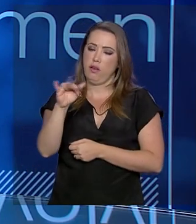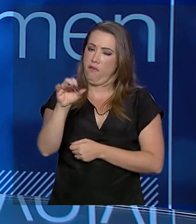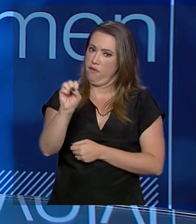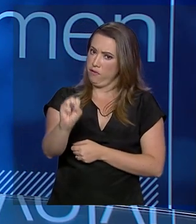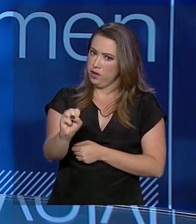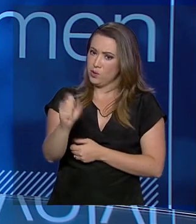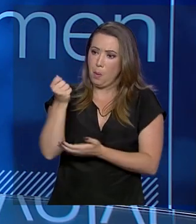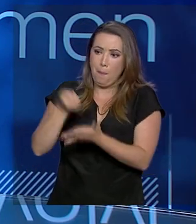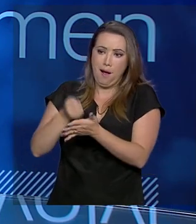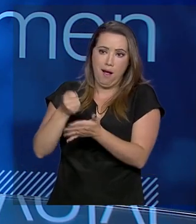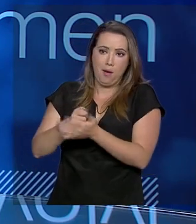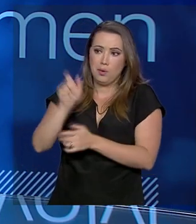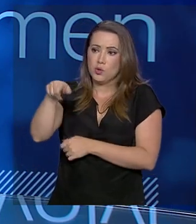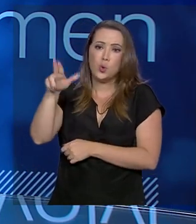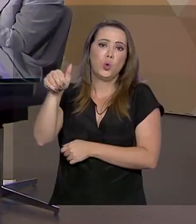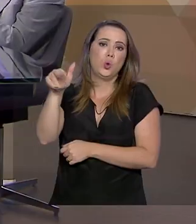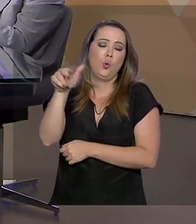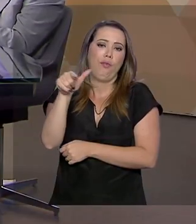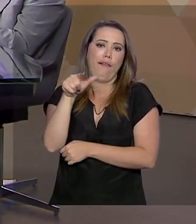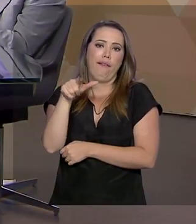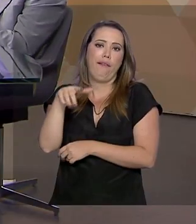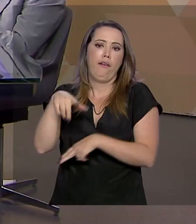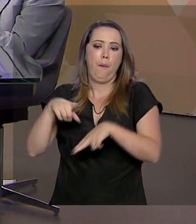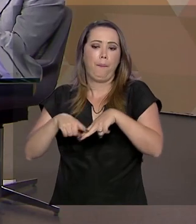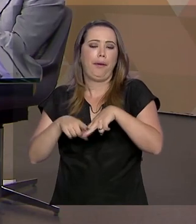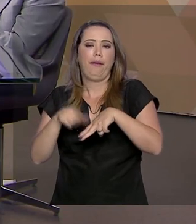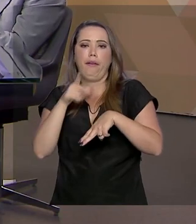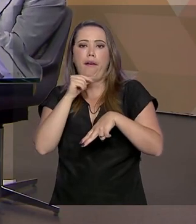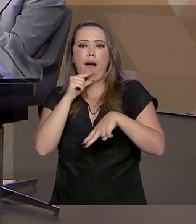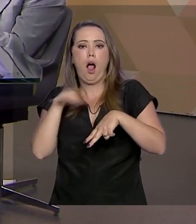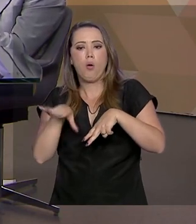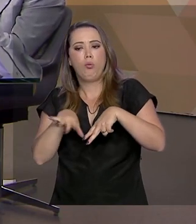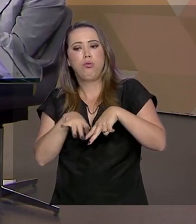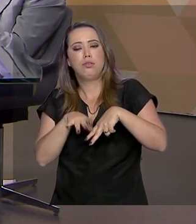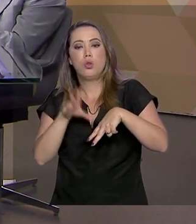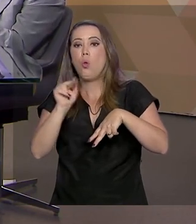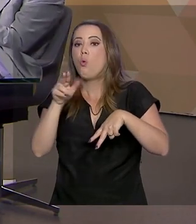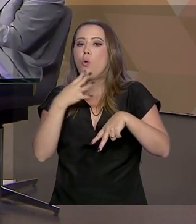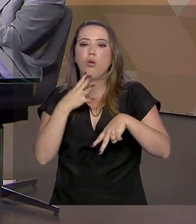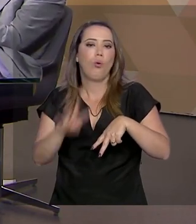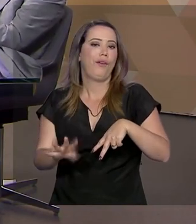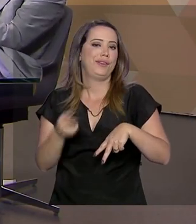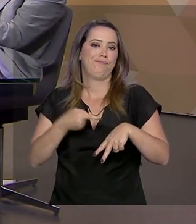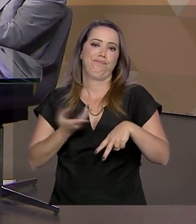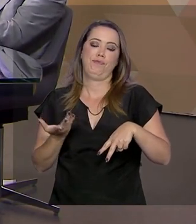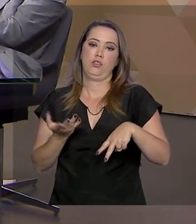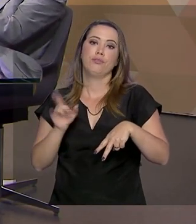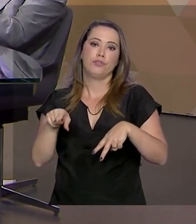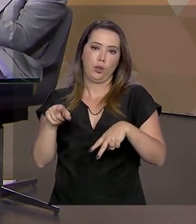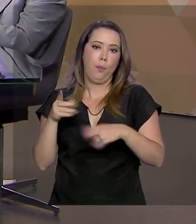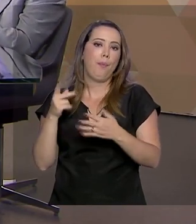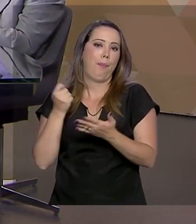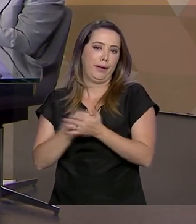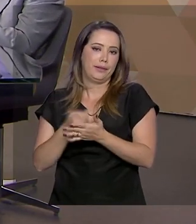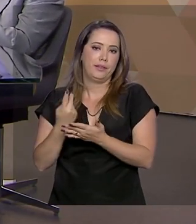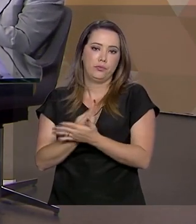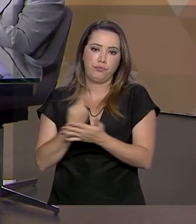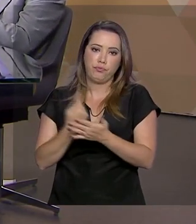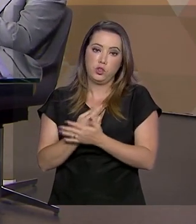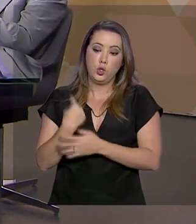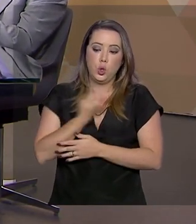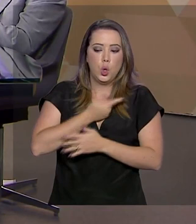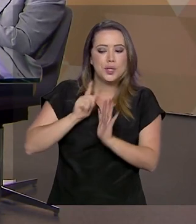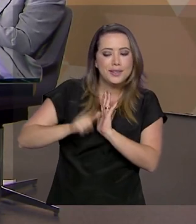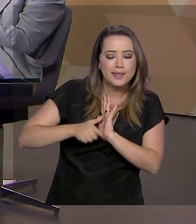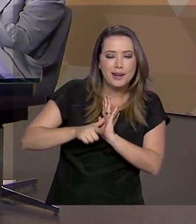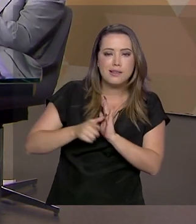um novo sistema, um recadastro nacional, que será lançado esse ano. Nós estamos um pouquinho atrasados, porque não depende só do Ministério da Agricultura.